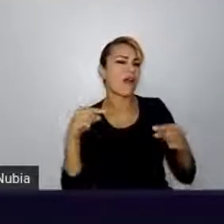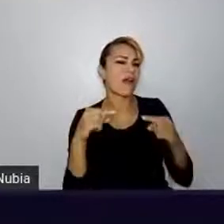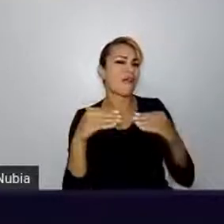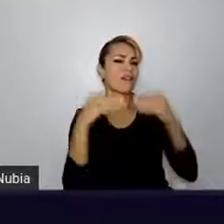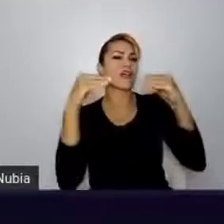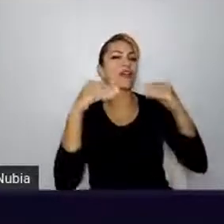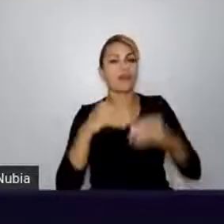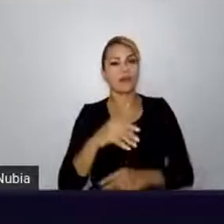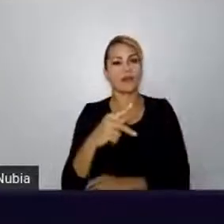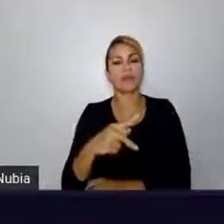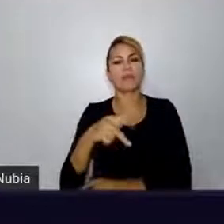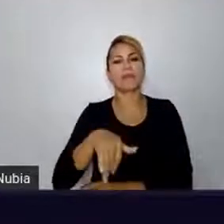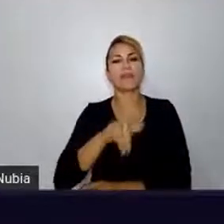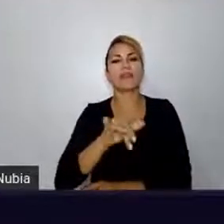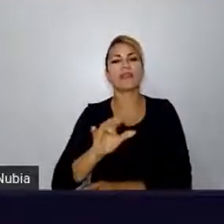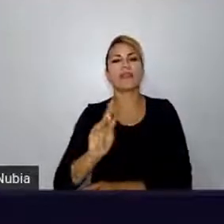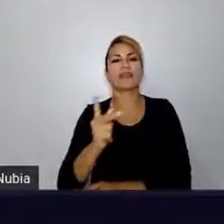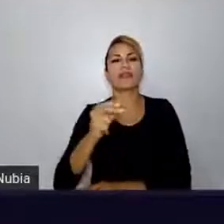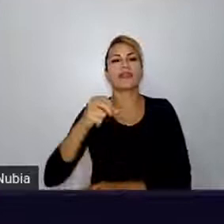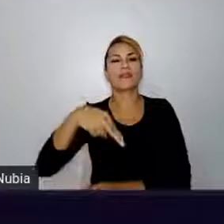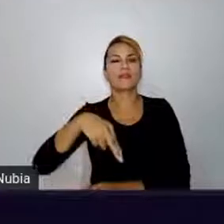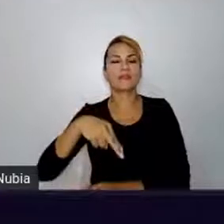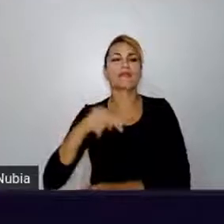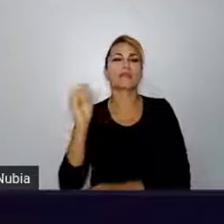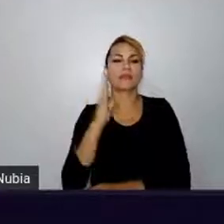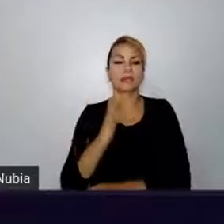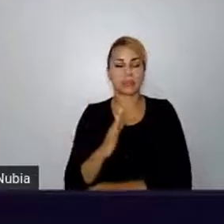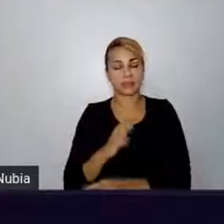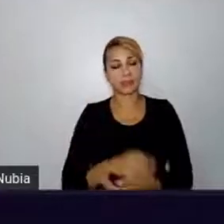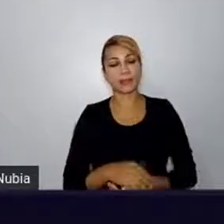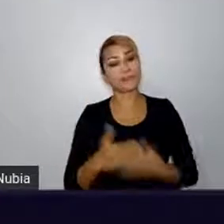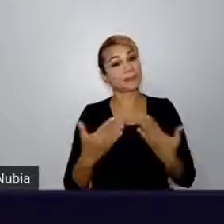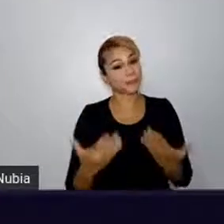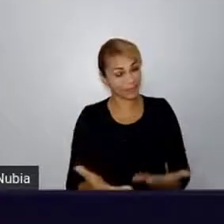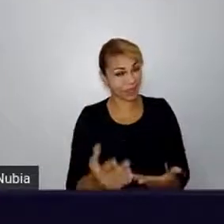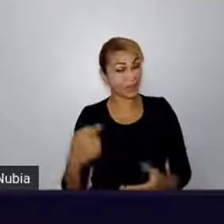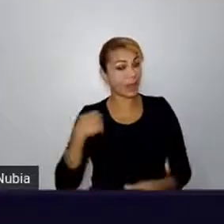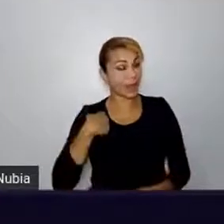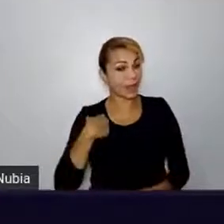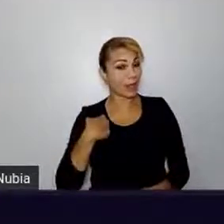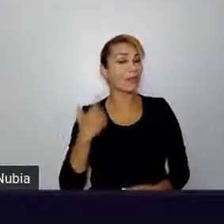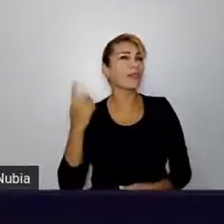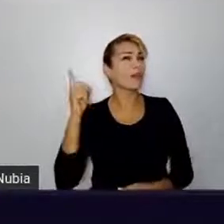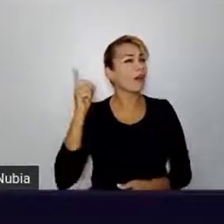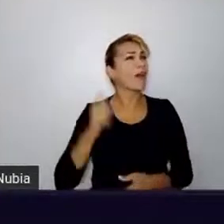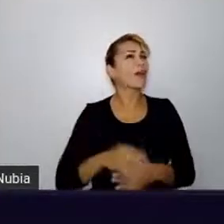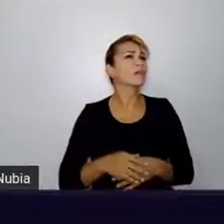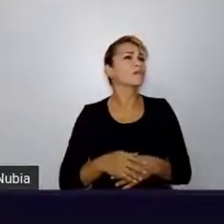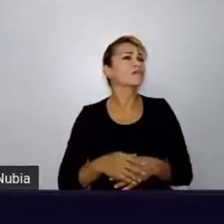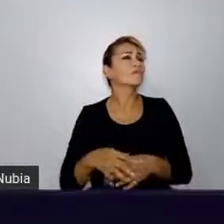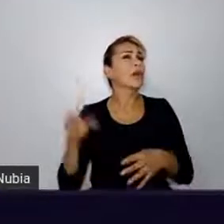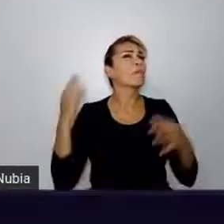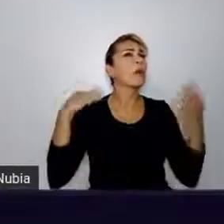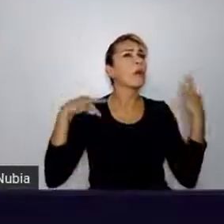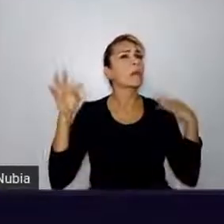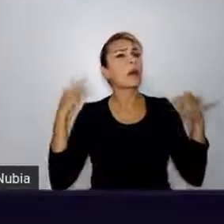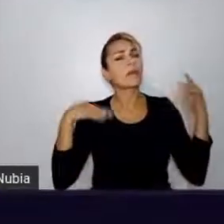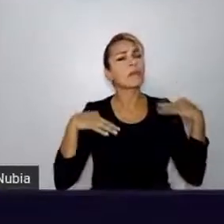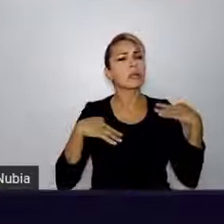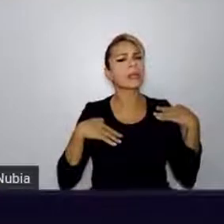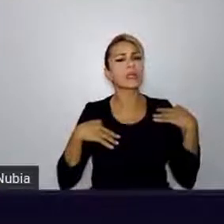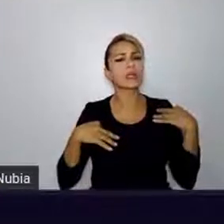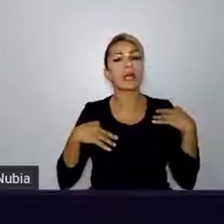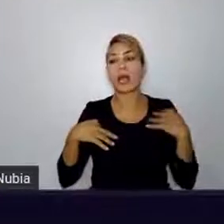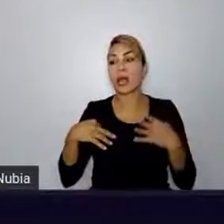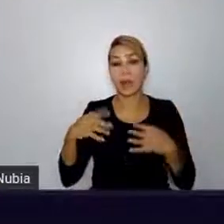Muito bom. Quando eu estava lá nesse passeio e o Guia começou a contar essa história, eu fiquei muito impressionada, né? E aqui